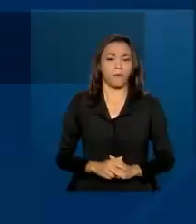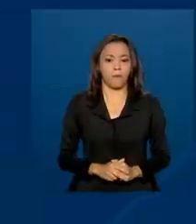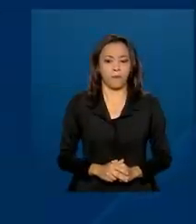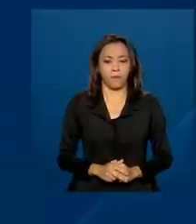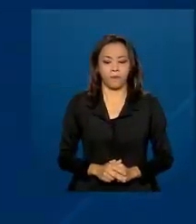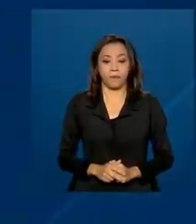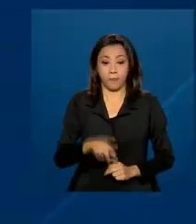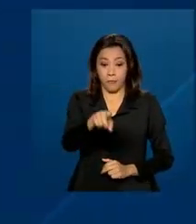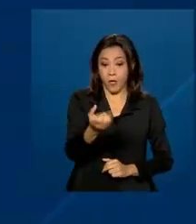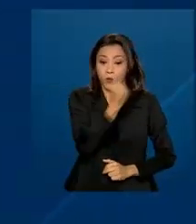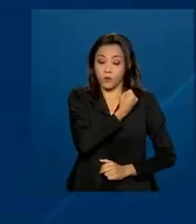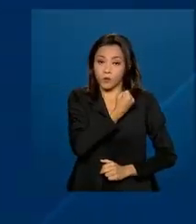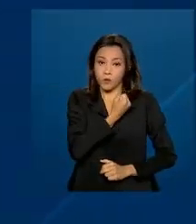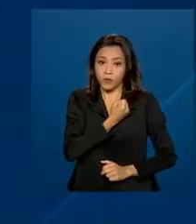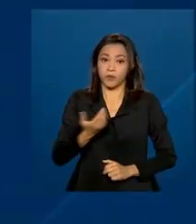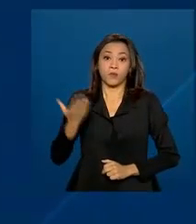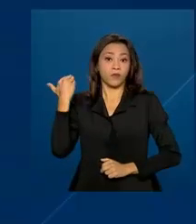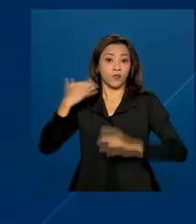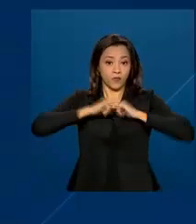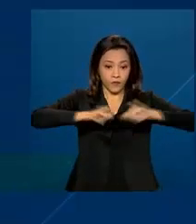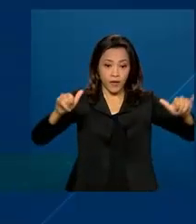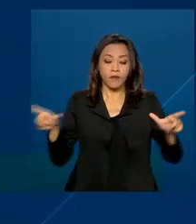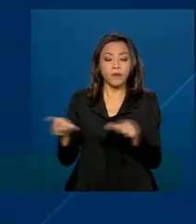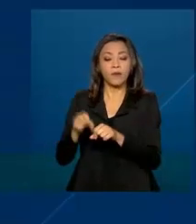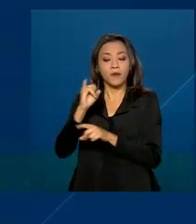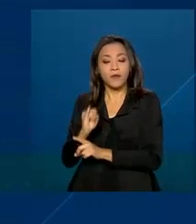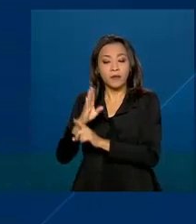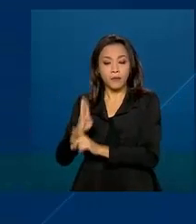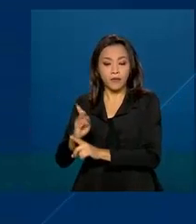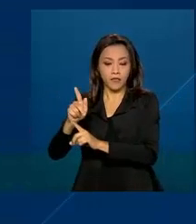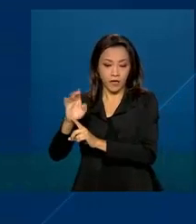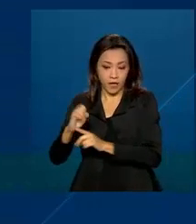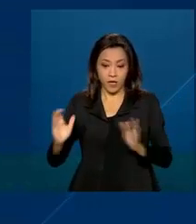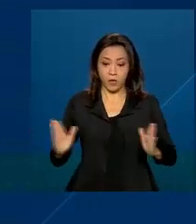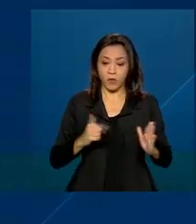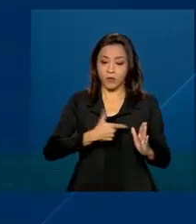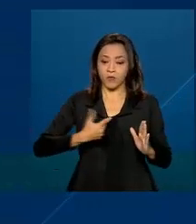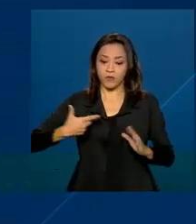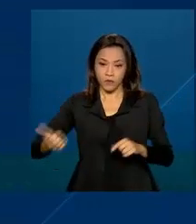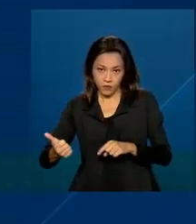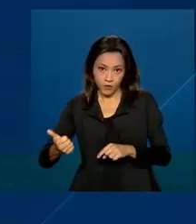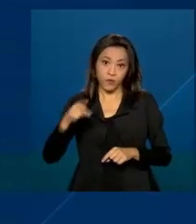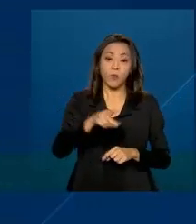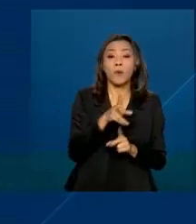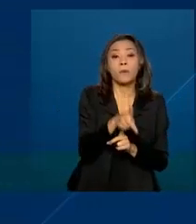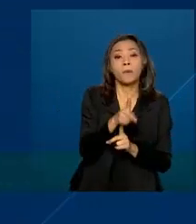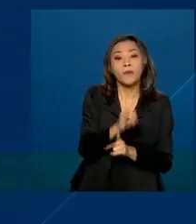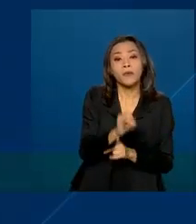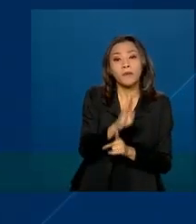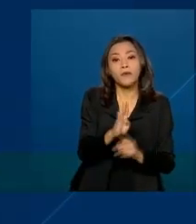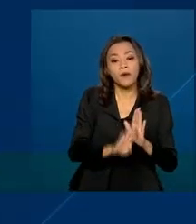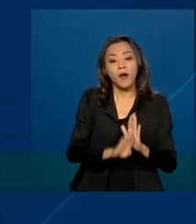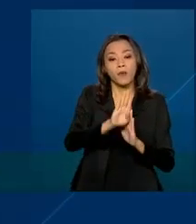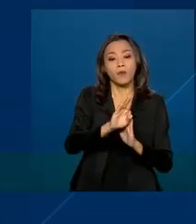Os números divulgados pelo IBGE revelaram que no primeiro trimestre de 2021, o produto interno bruto cresceu 1